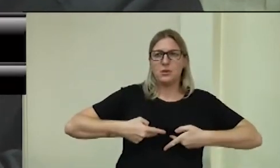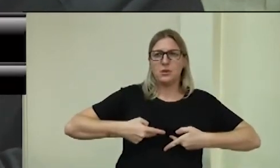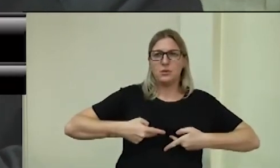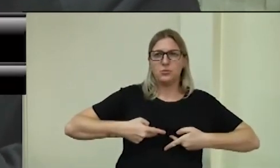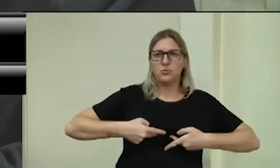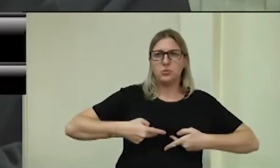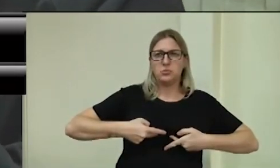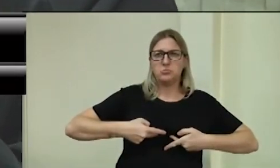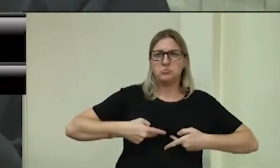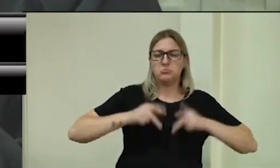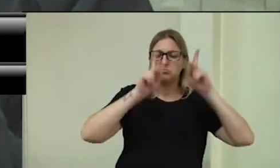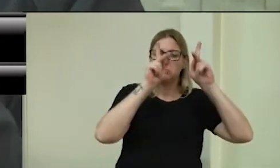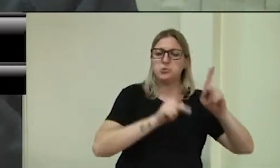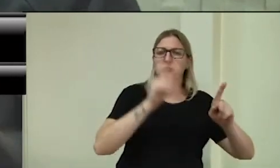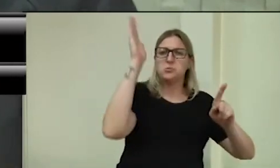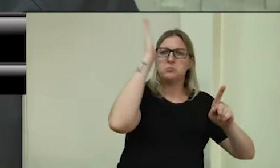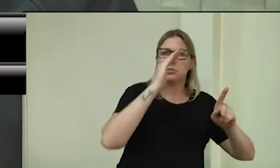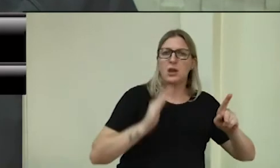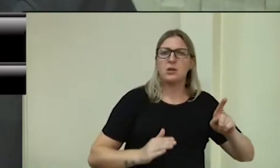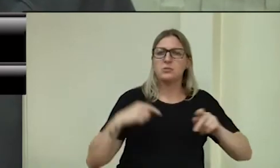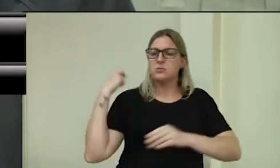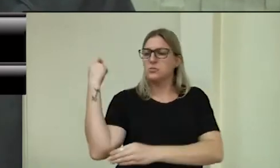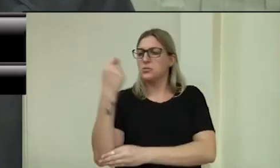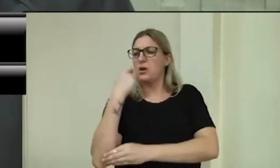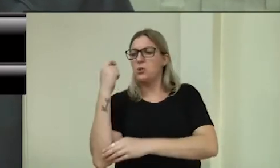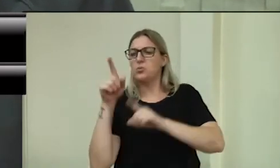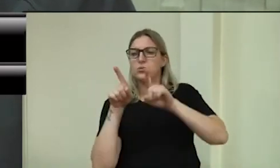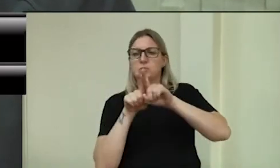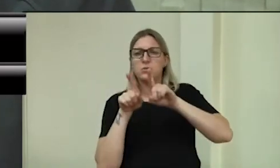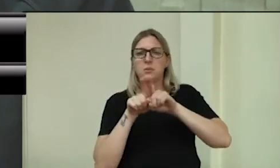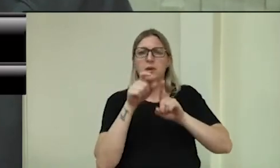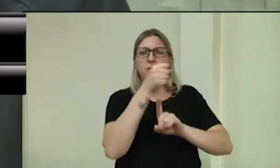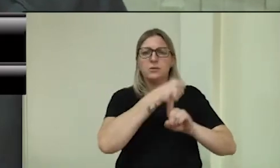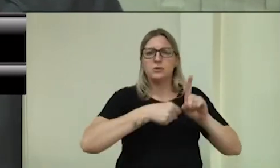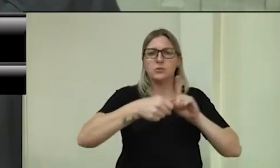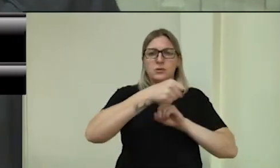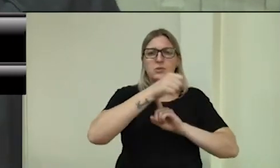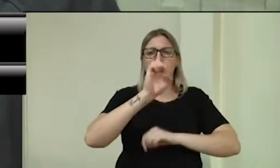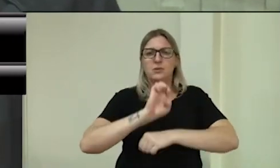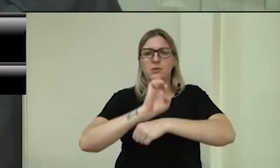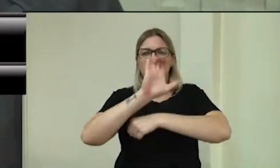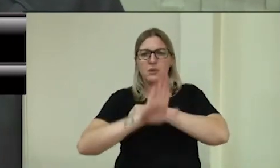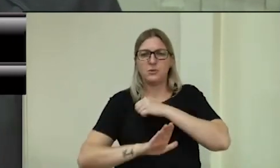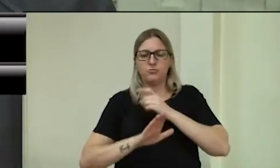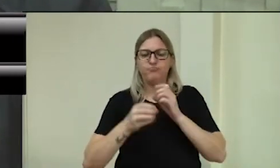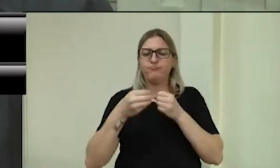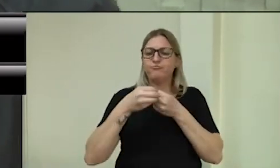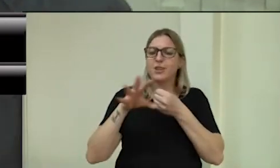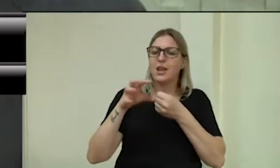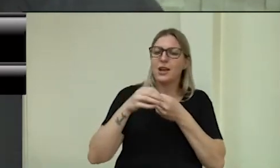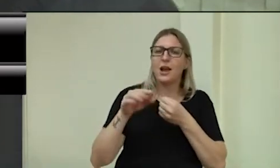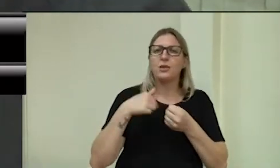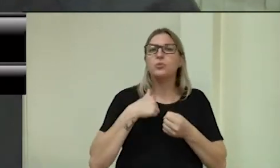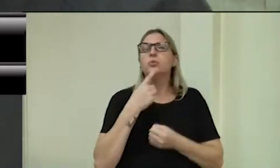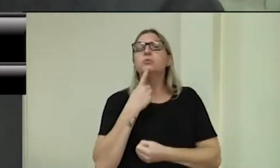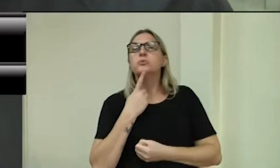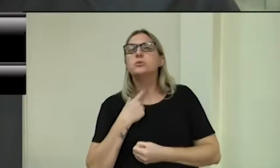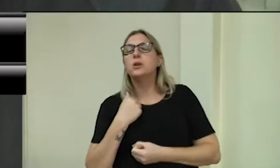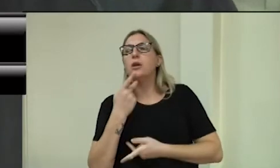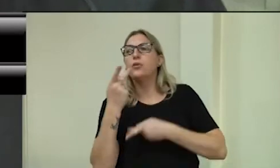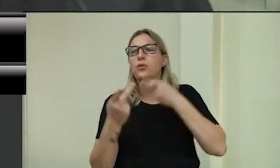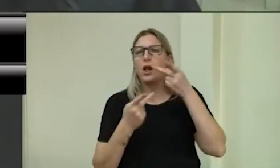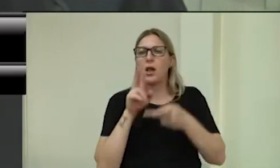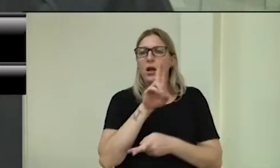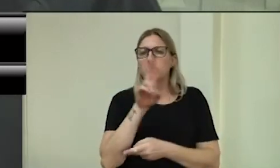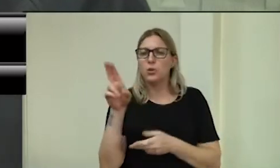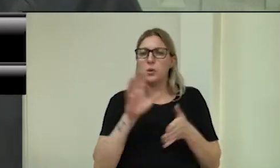brasileiros, dos gaúchos e também da sociedade erechinense. É esse recado que eu gostaria de deixar em nome da bancada do MDB de Erechim